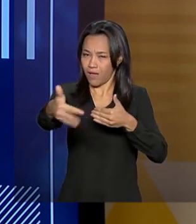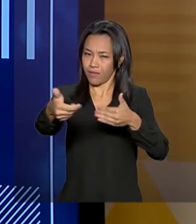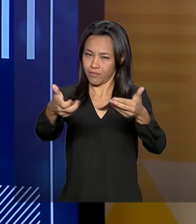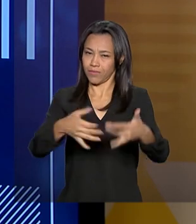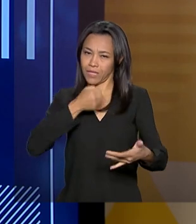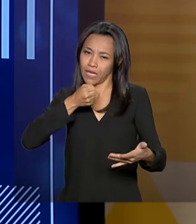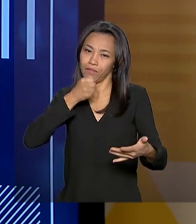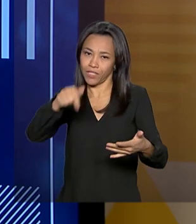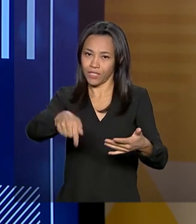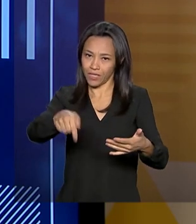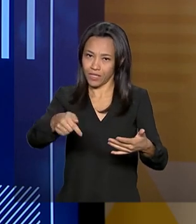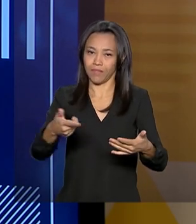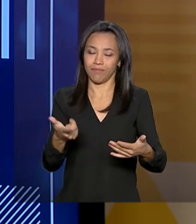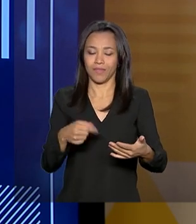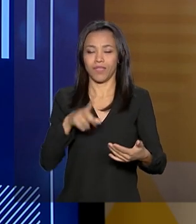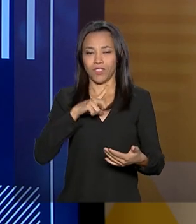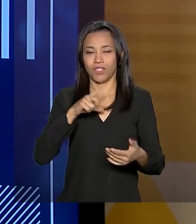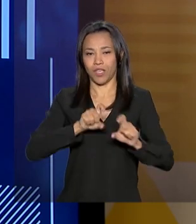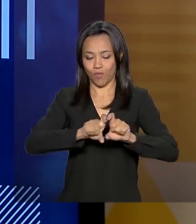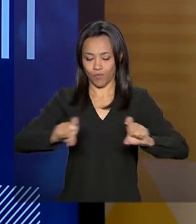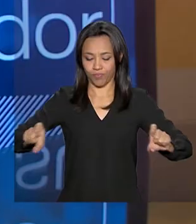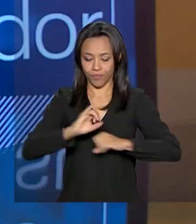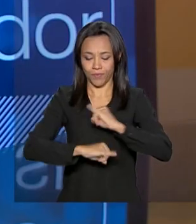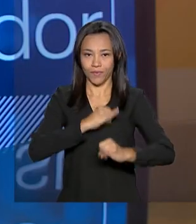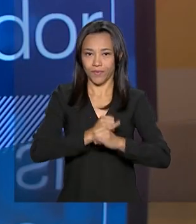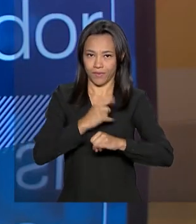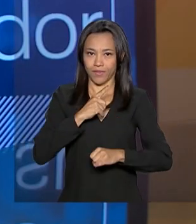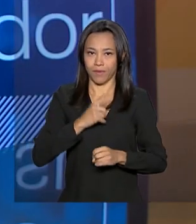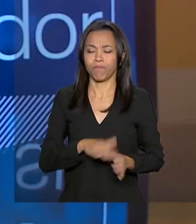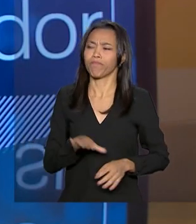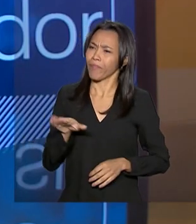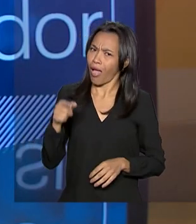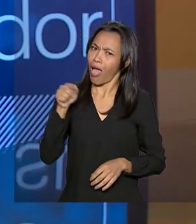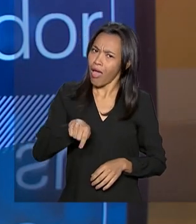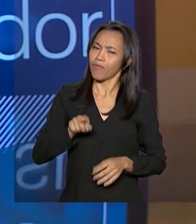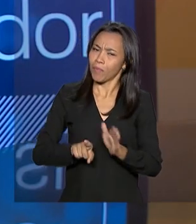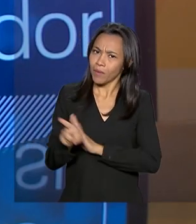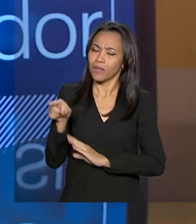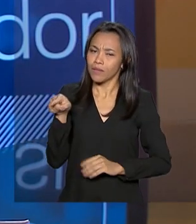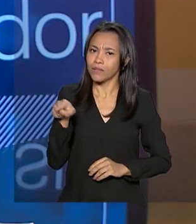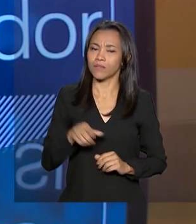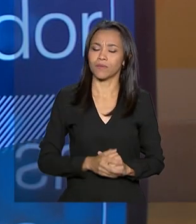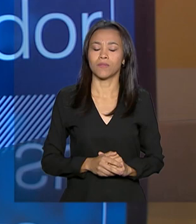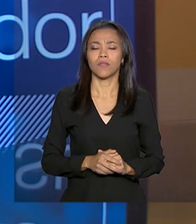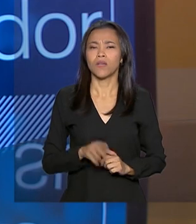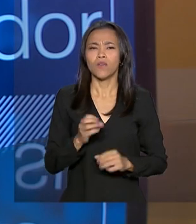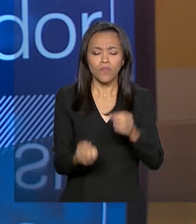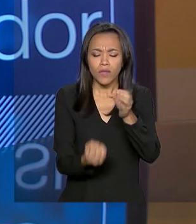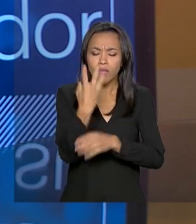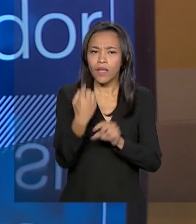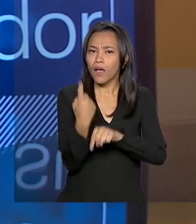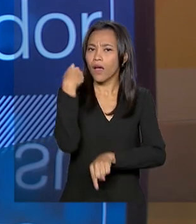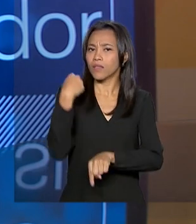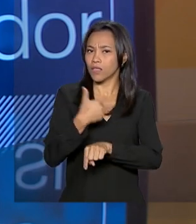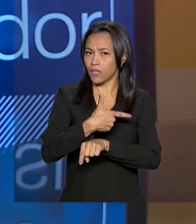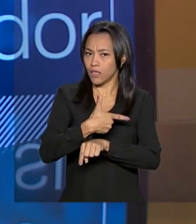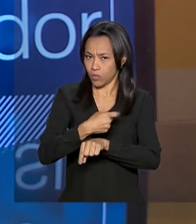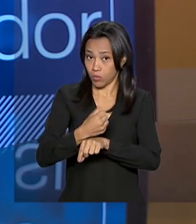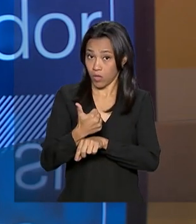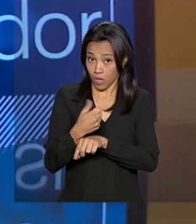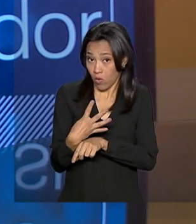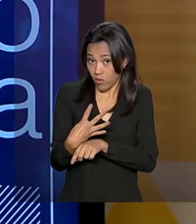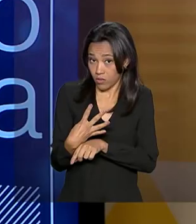entrevista sobre o consumidor.gov.br. É isso que eu ia perguntar para o senhor. Ela foi criada em 2014, a plataforma?